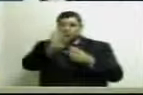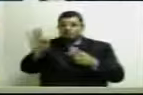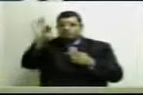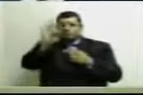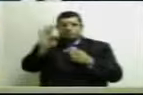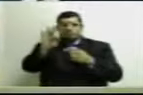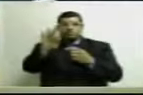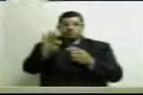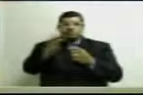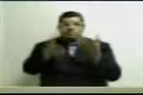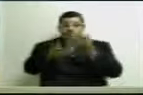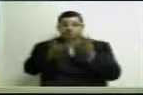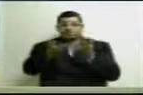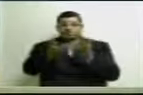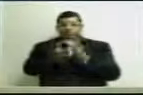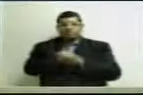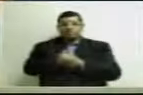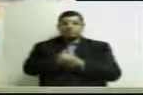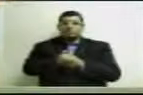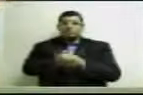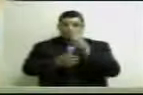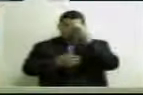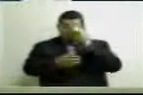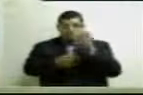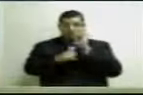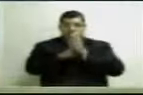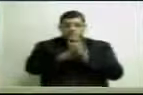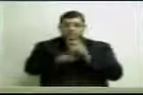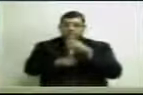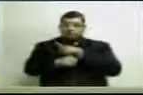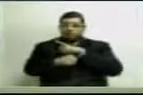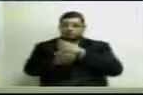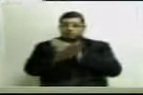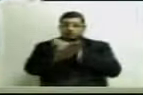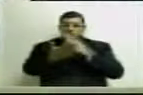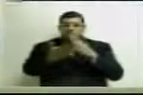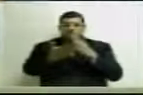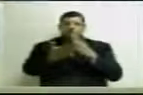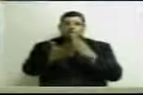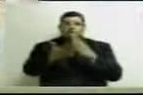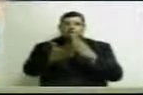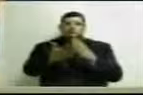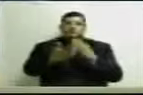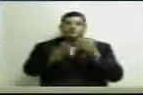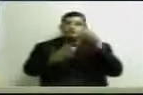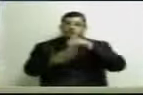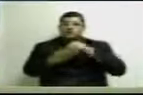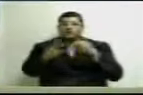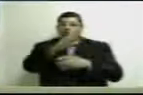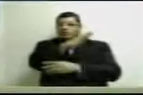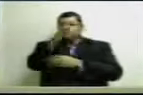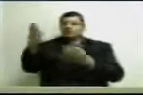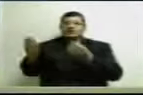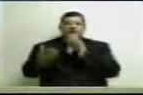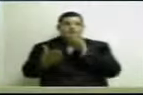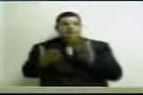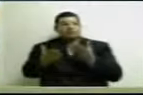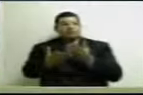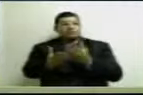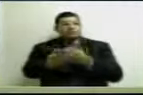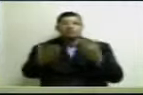Federal de que o poder legislativo tem iniciativa para leis de natureza tributária.